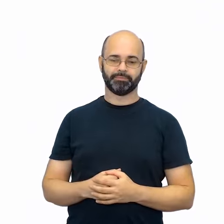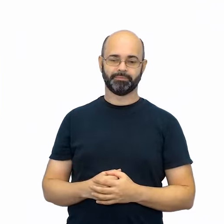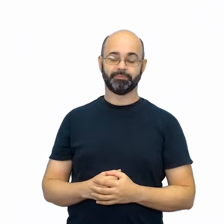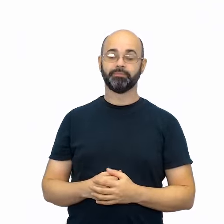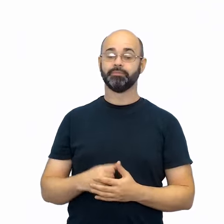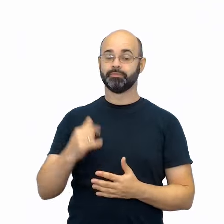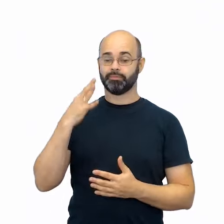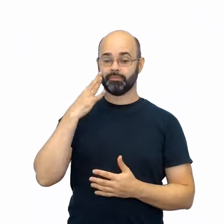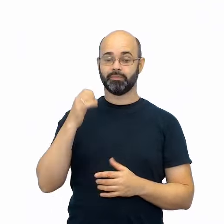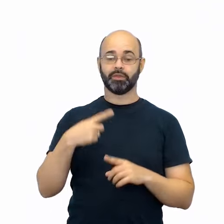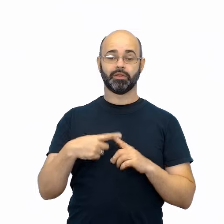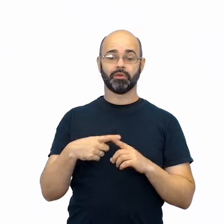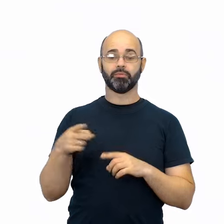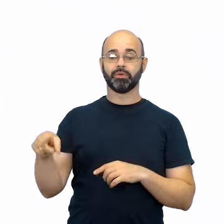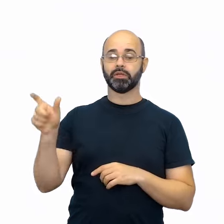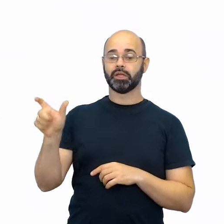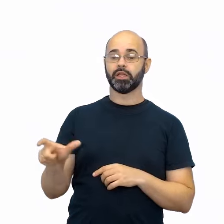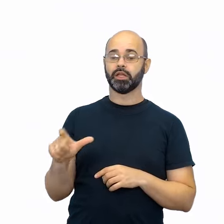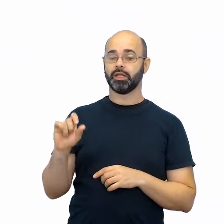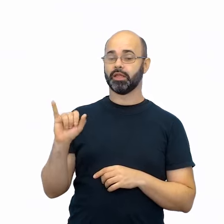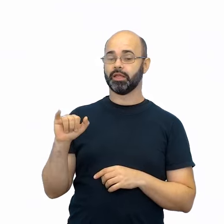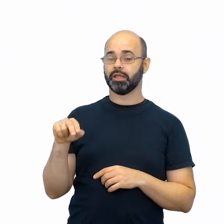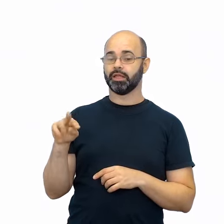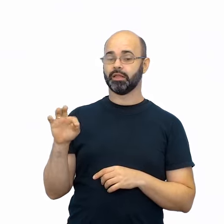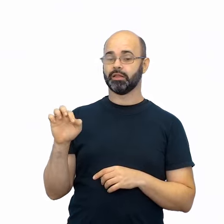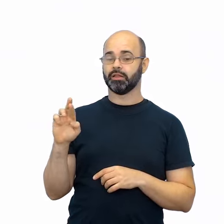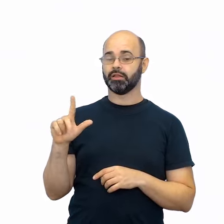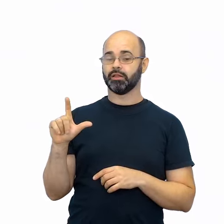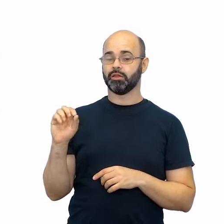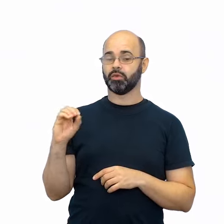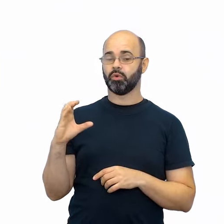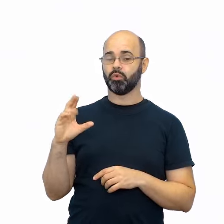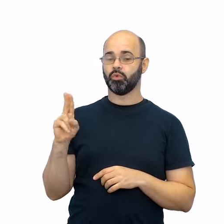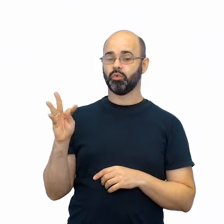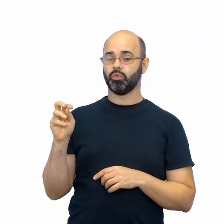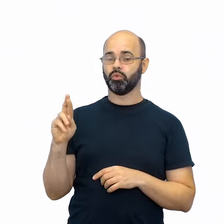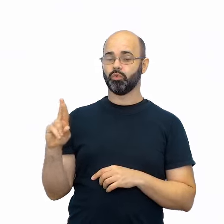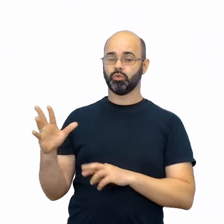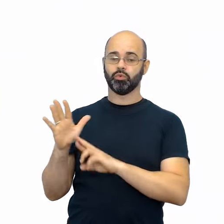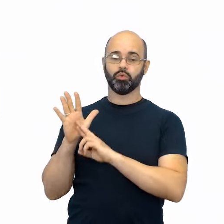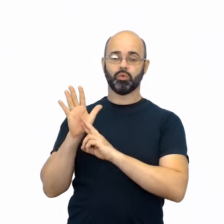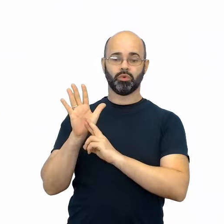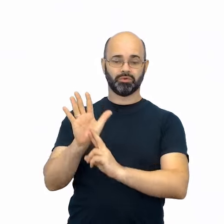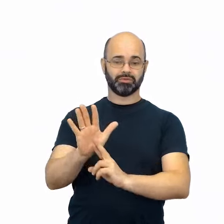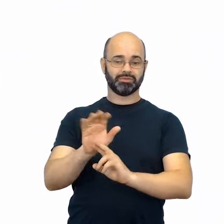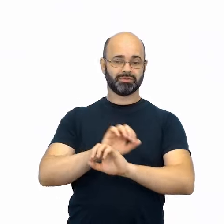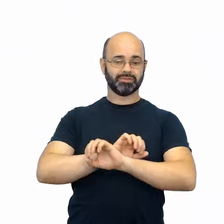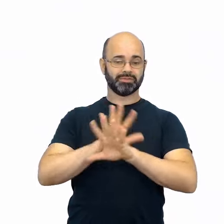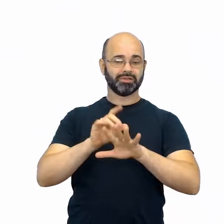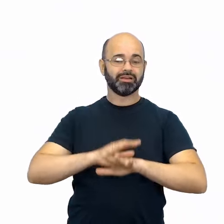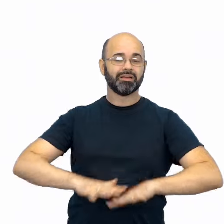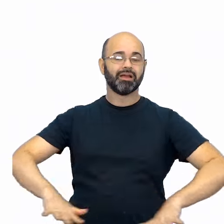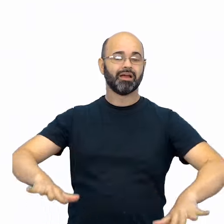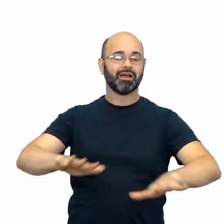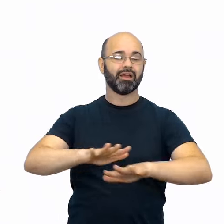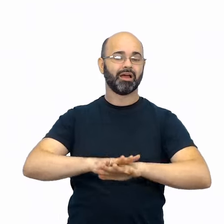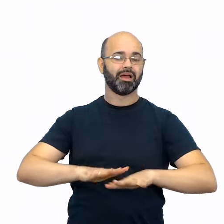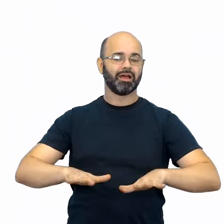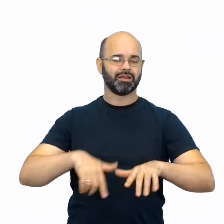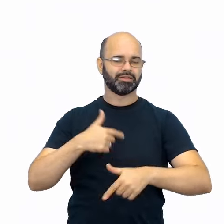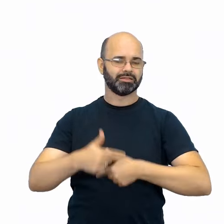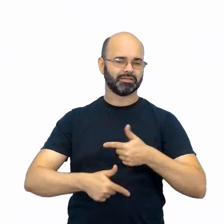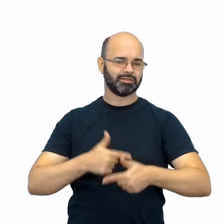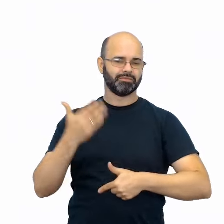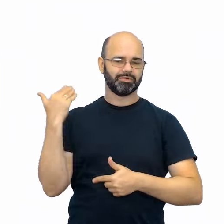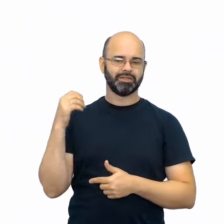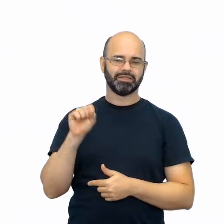representação do interlocutor relaciona-se com os campos de atuação, que foi o foco formativo da SD